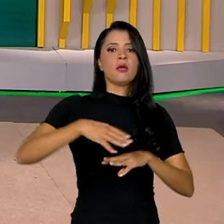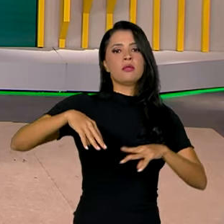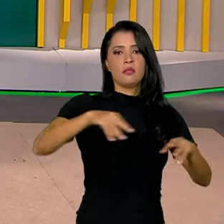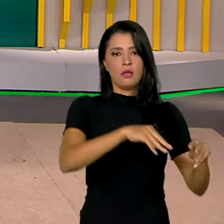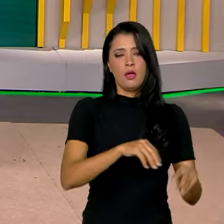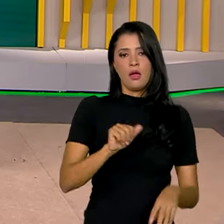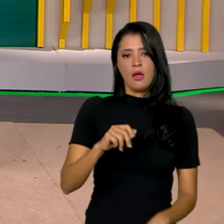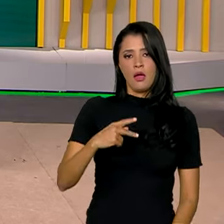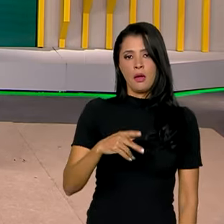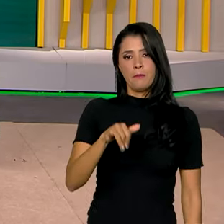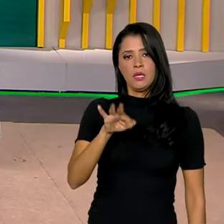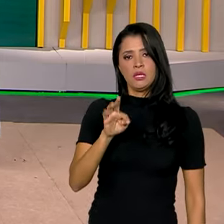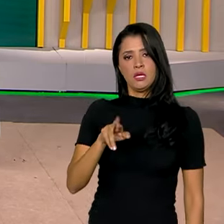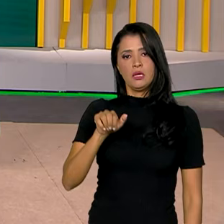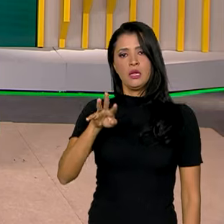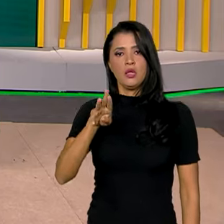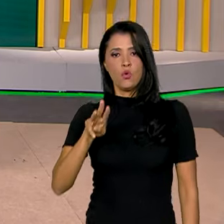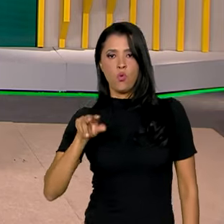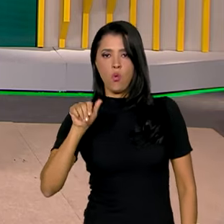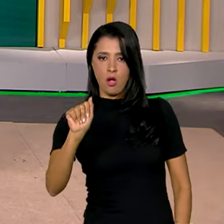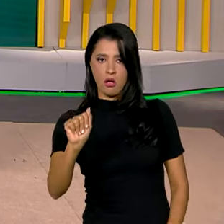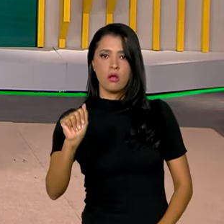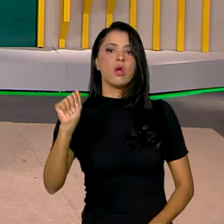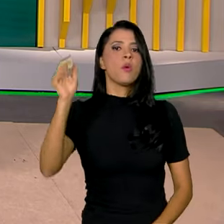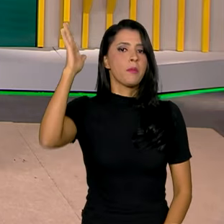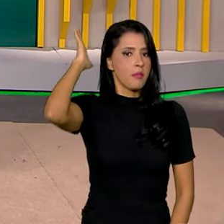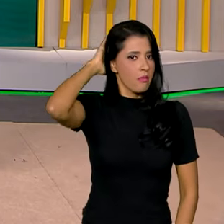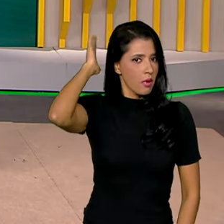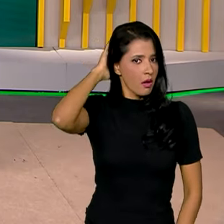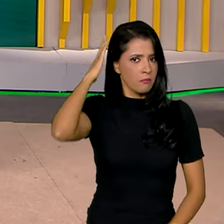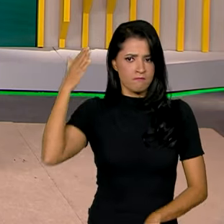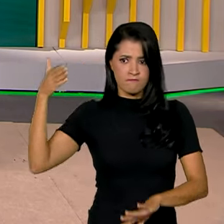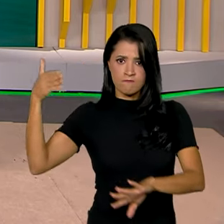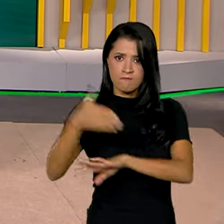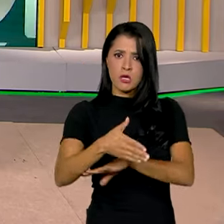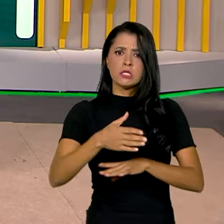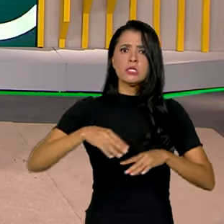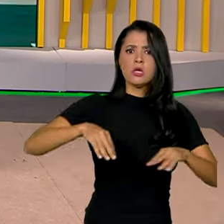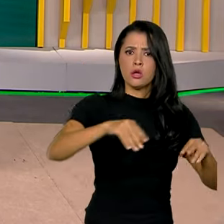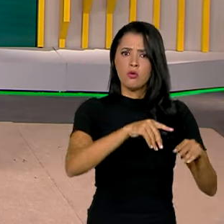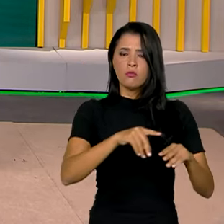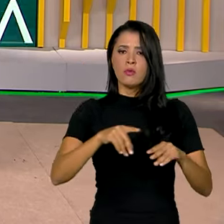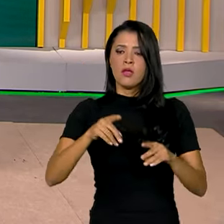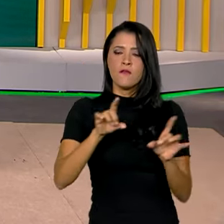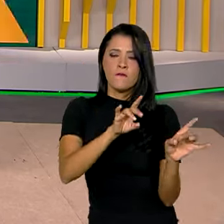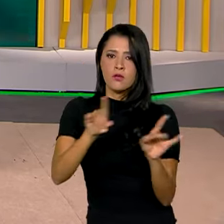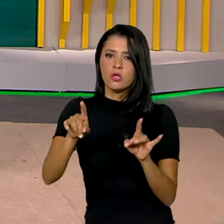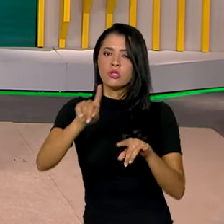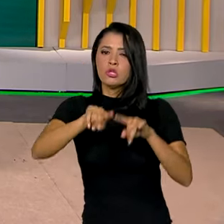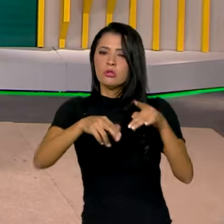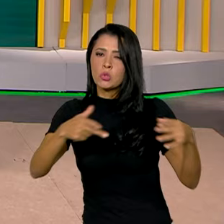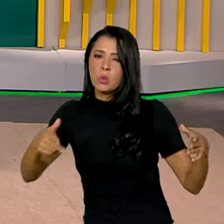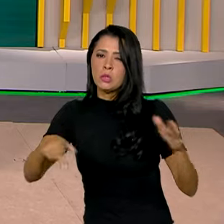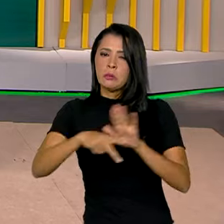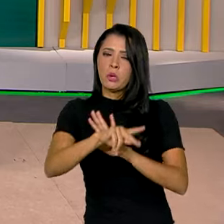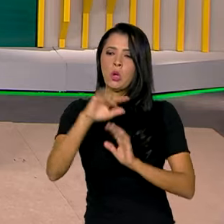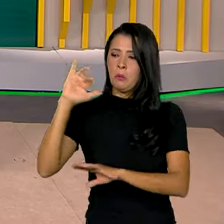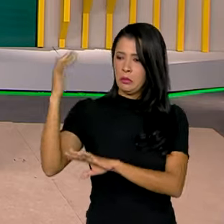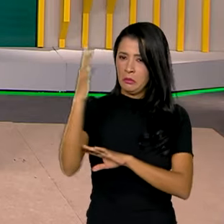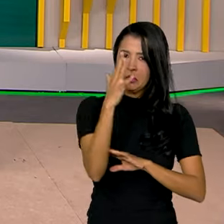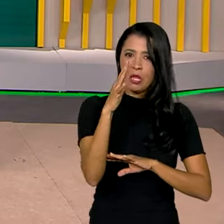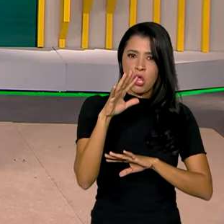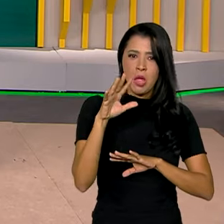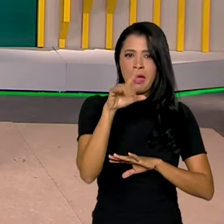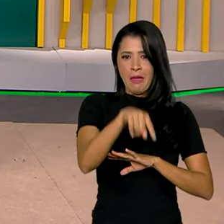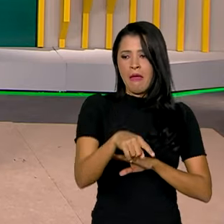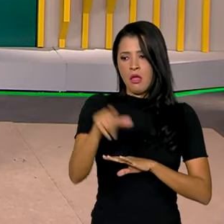apitereua no Pará. Além da invasão de terras e da prática de ilícitos ambientais, os detidos